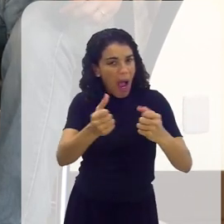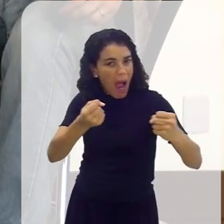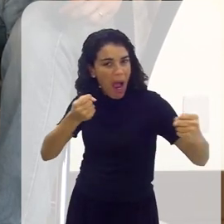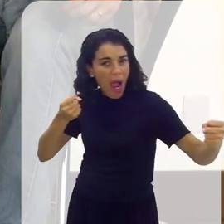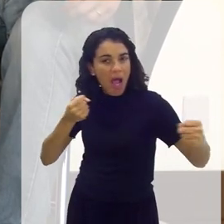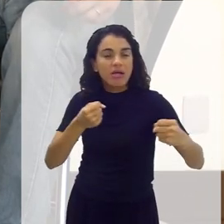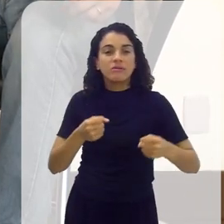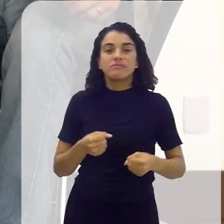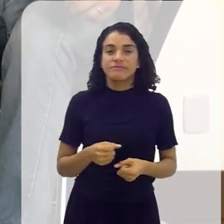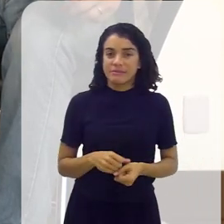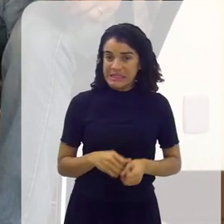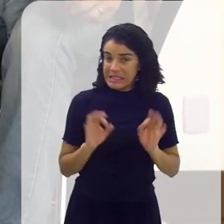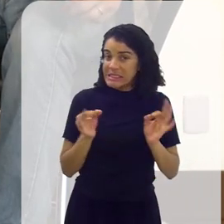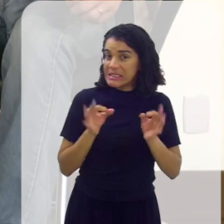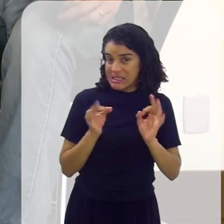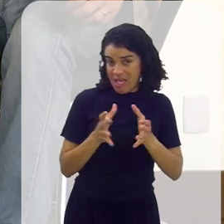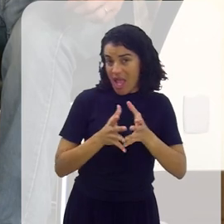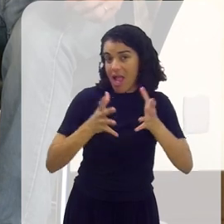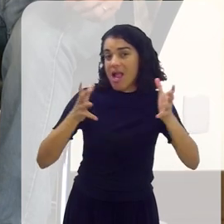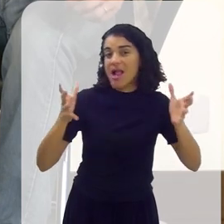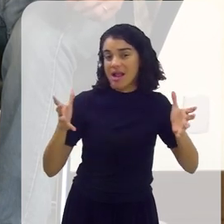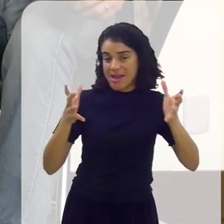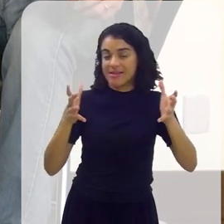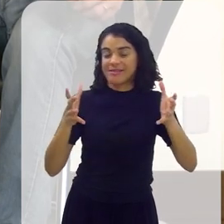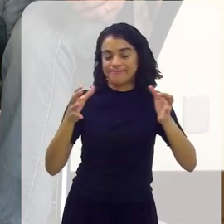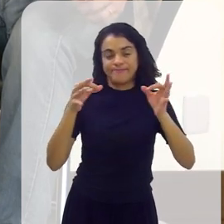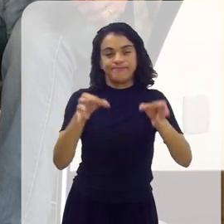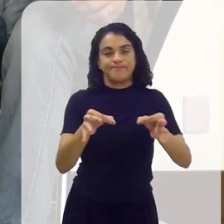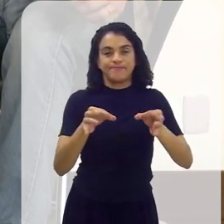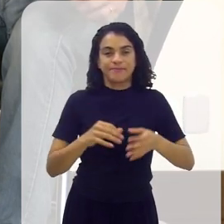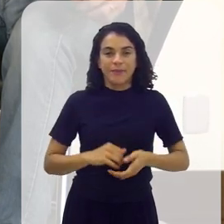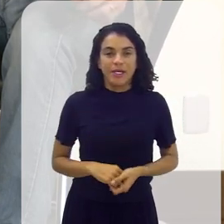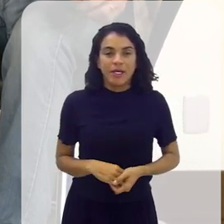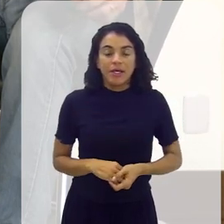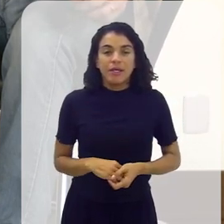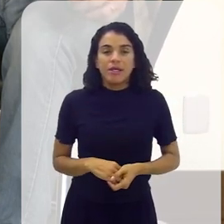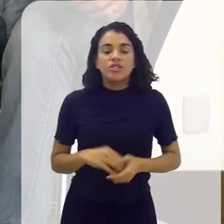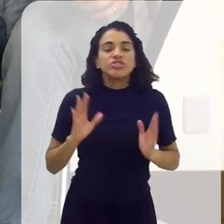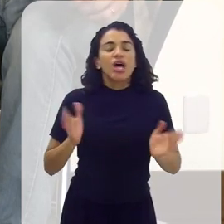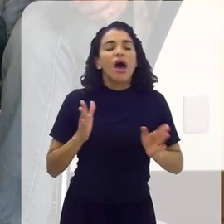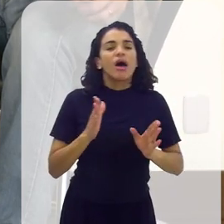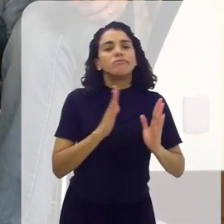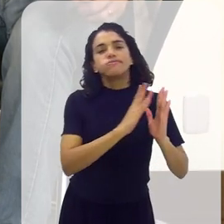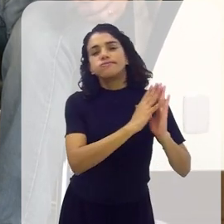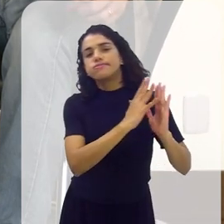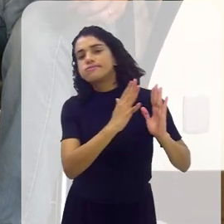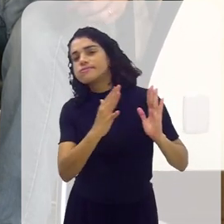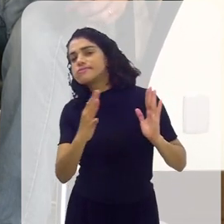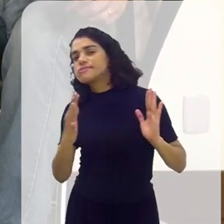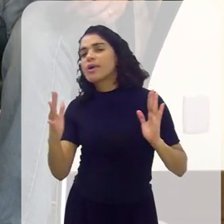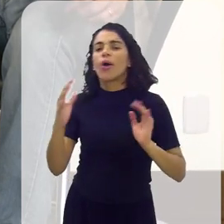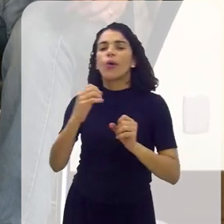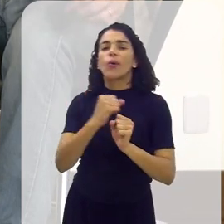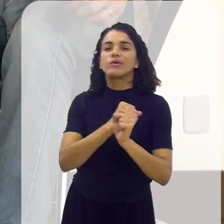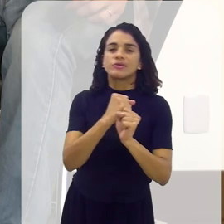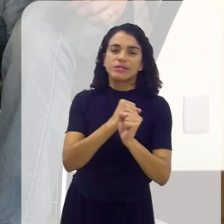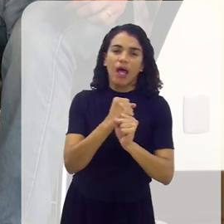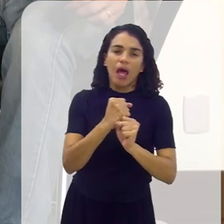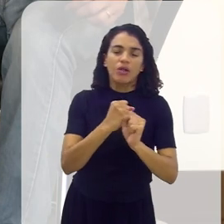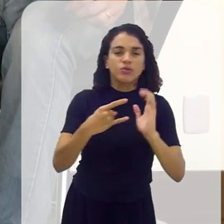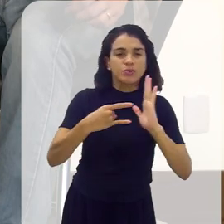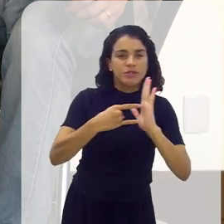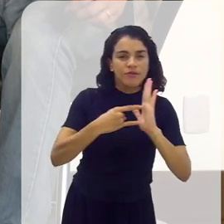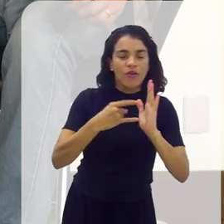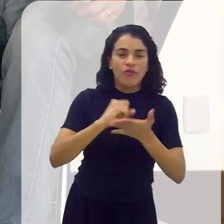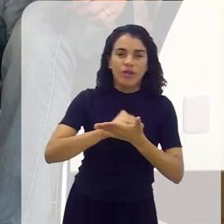grande. Sim, sim. Certo. Há quanto tempo você está nesse caminho de desenvolver